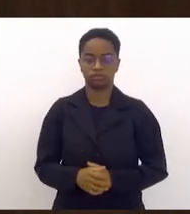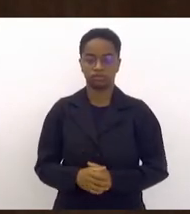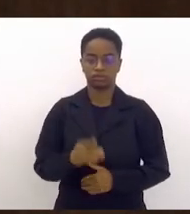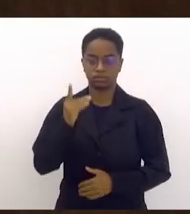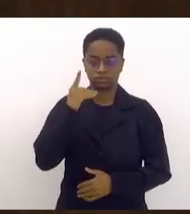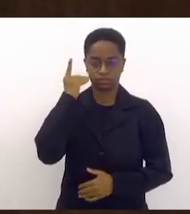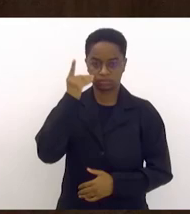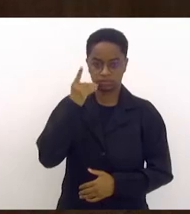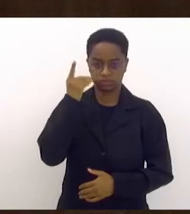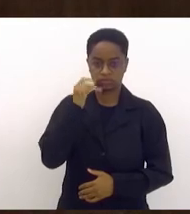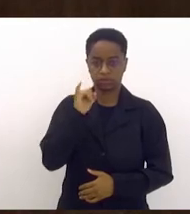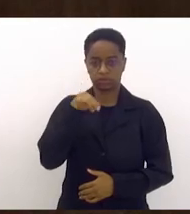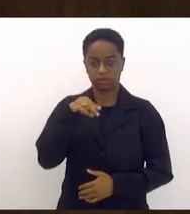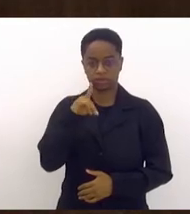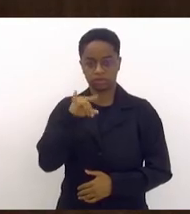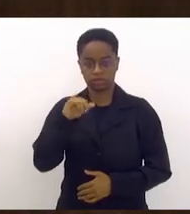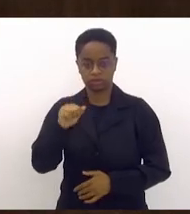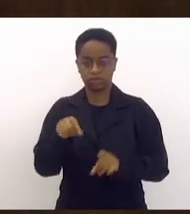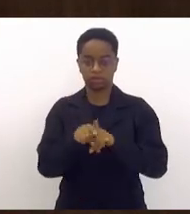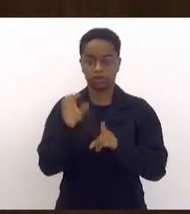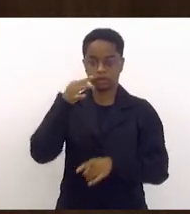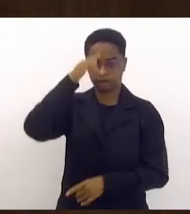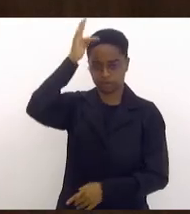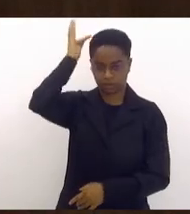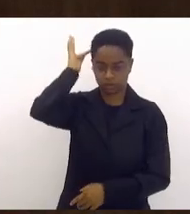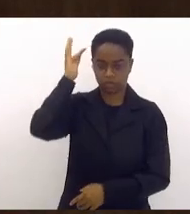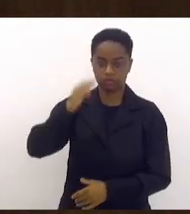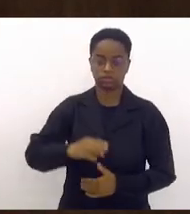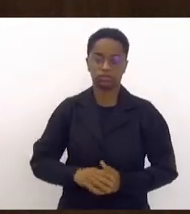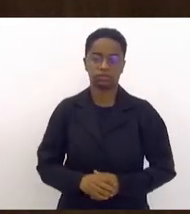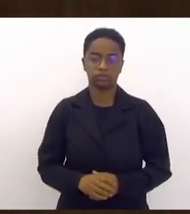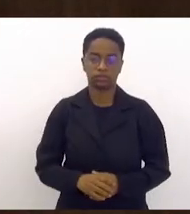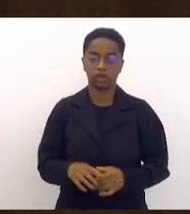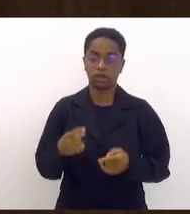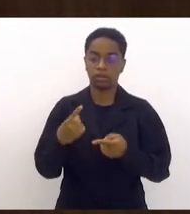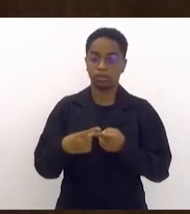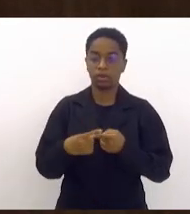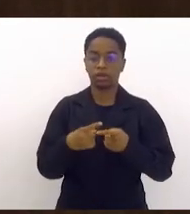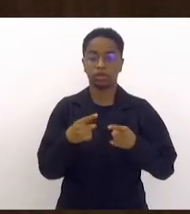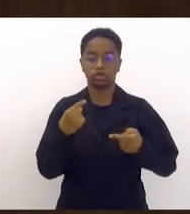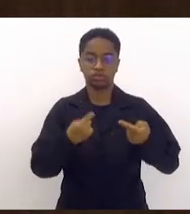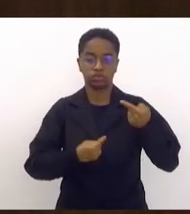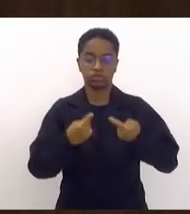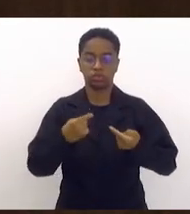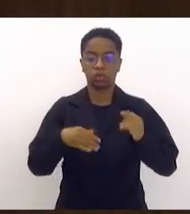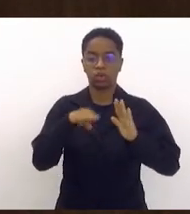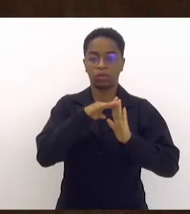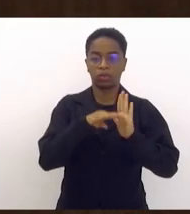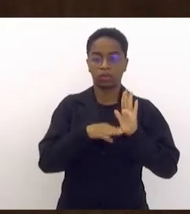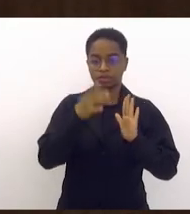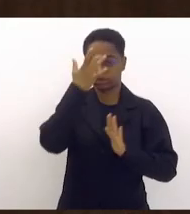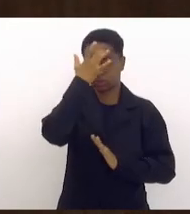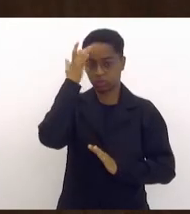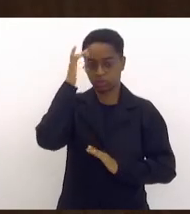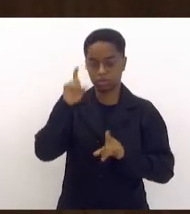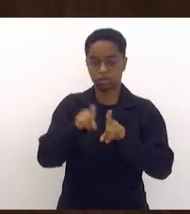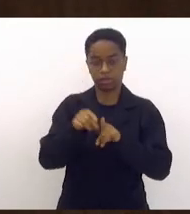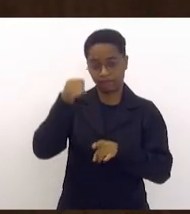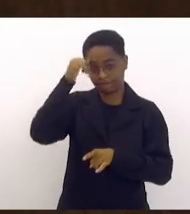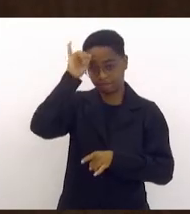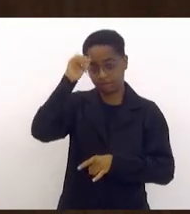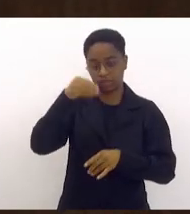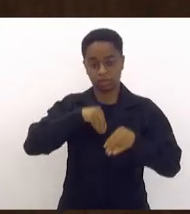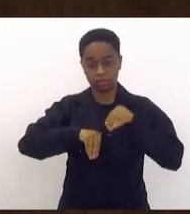deputados Indy Armelal e Fred Pacheco, que trata do programa de saúde mental, prevenção e depressão e